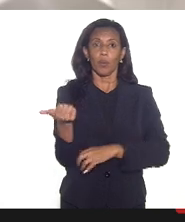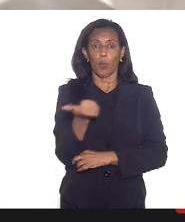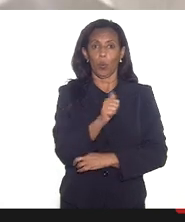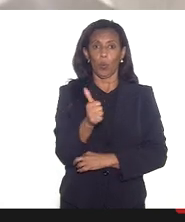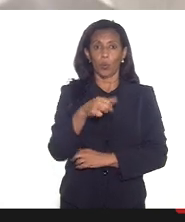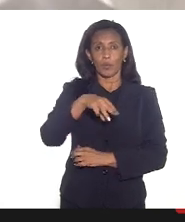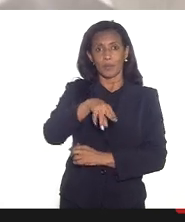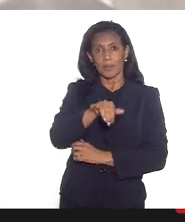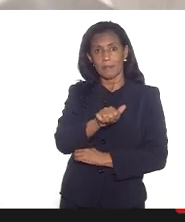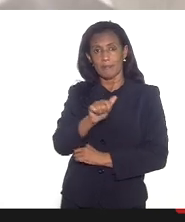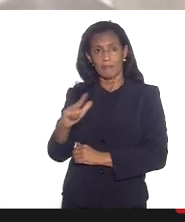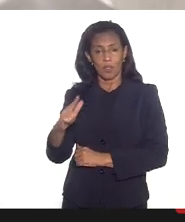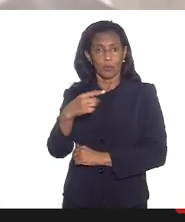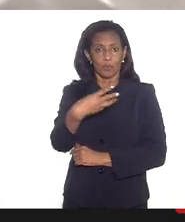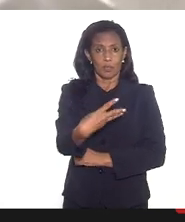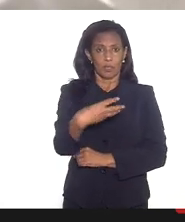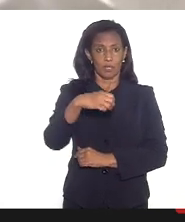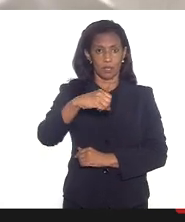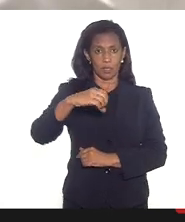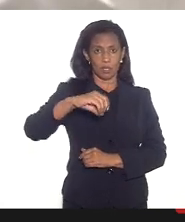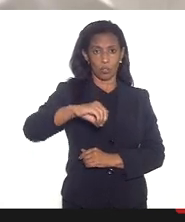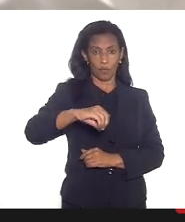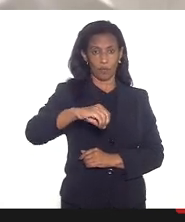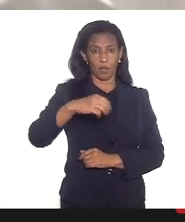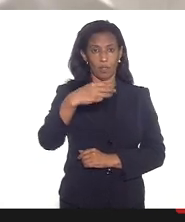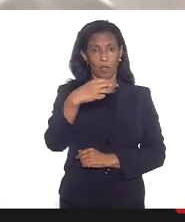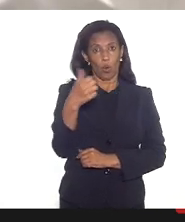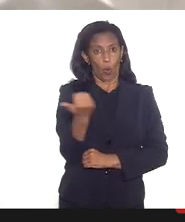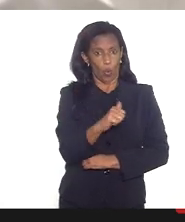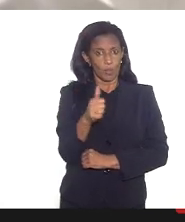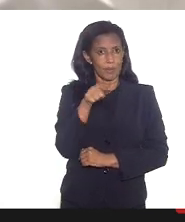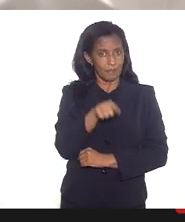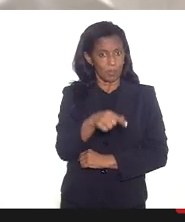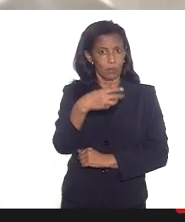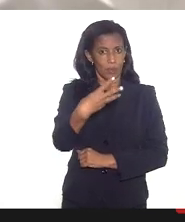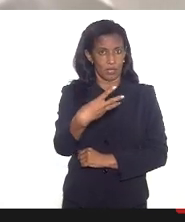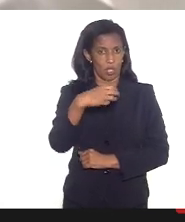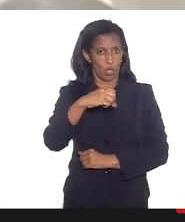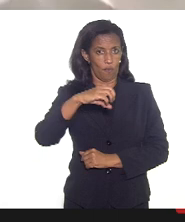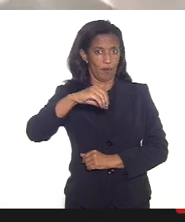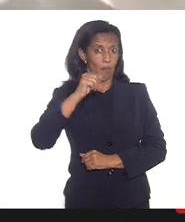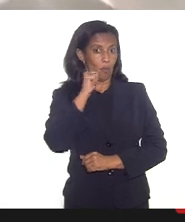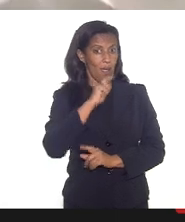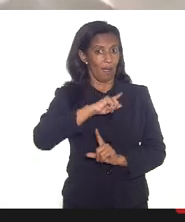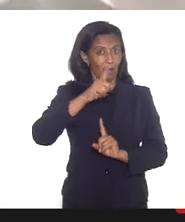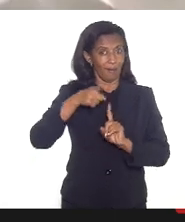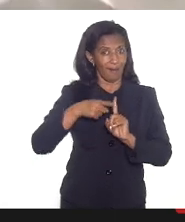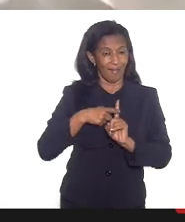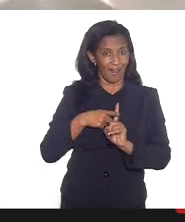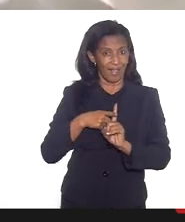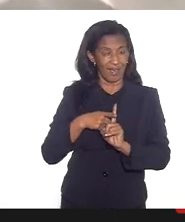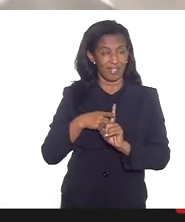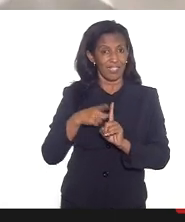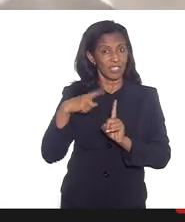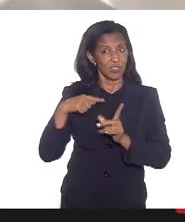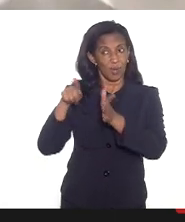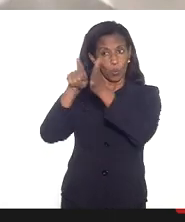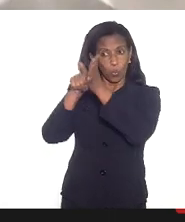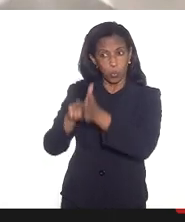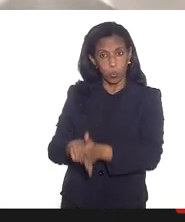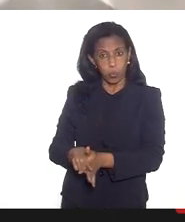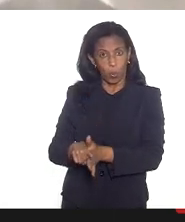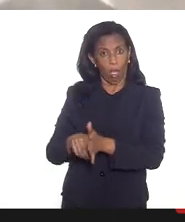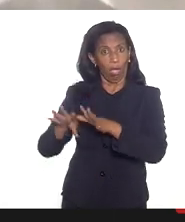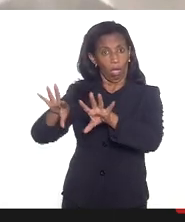.390 11.390 mulheres grávidas tiveram diagnóstico da Covid